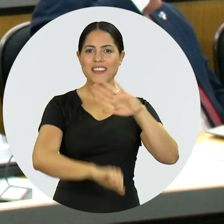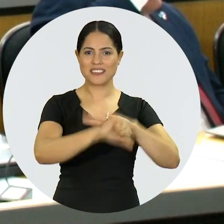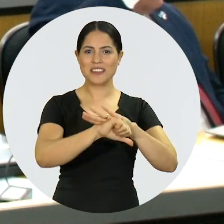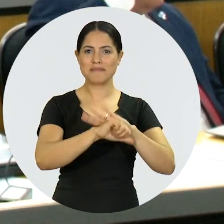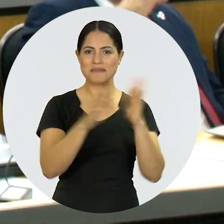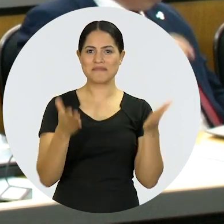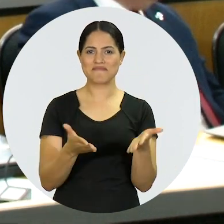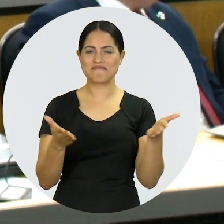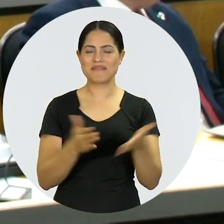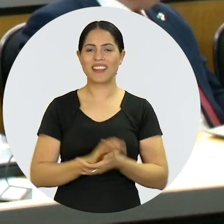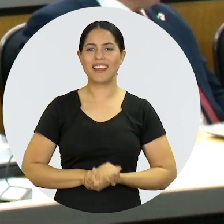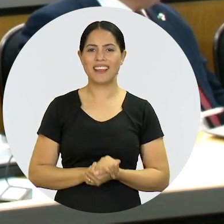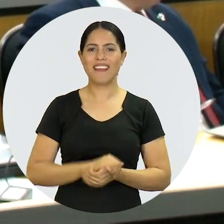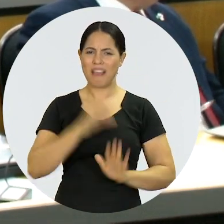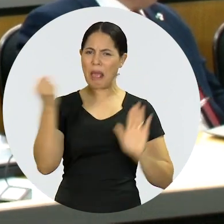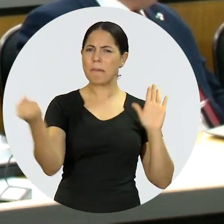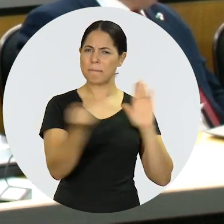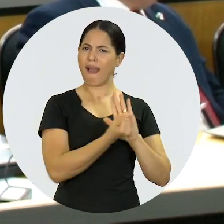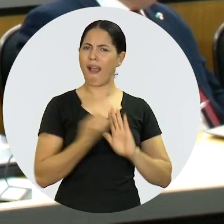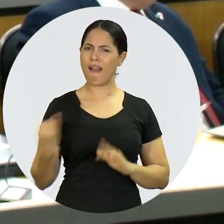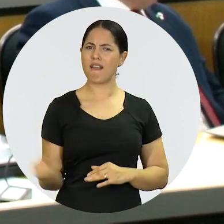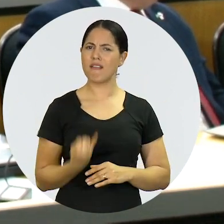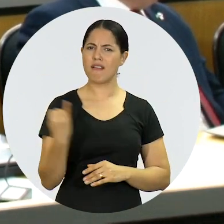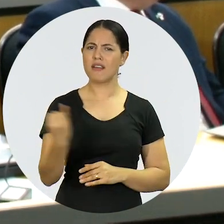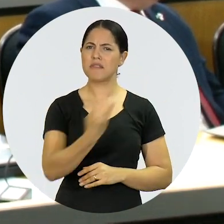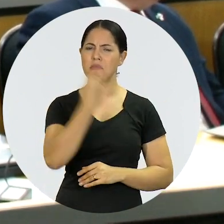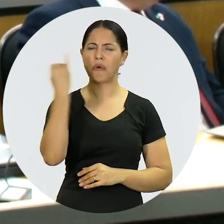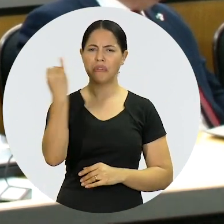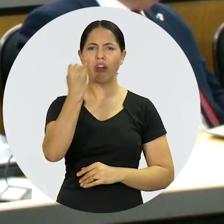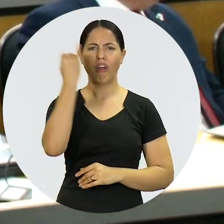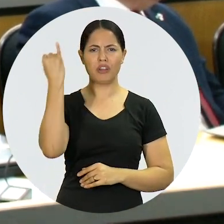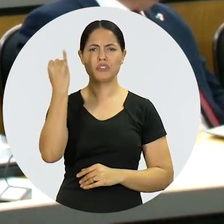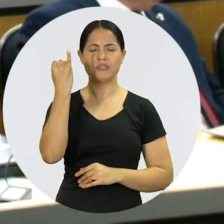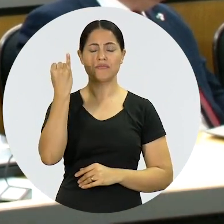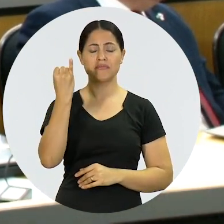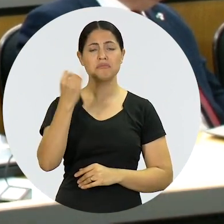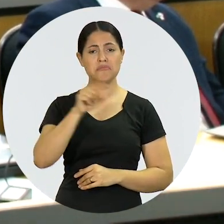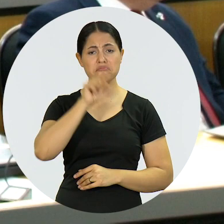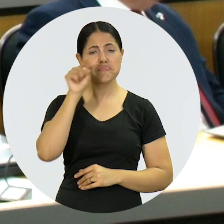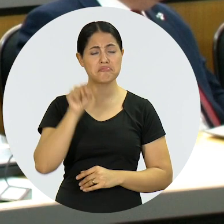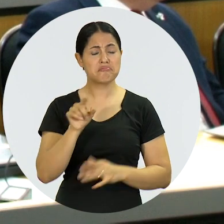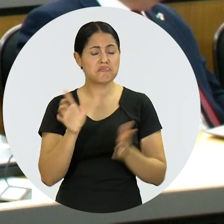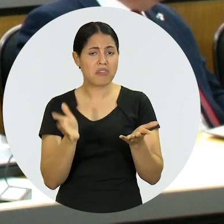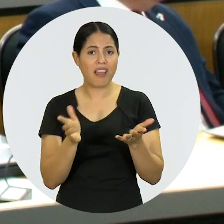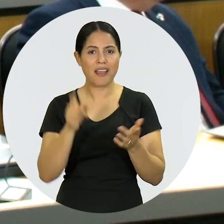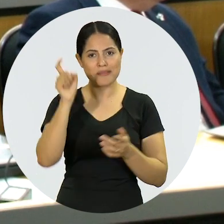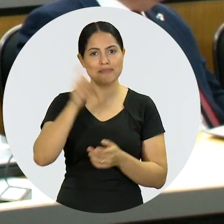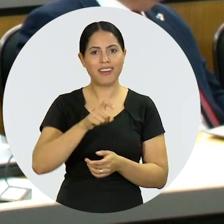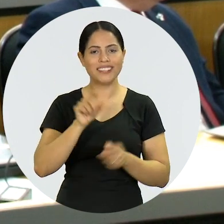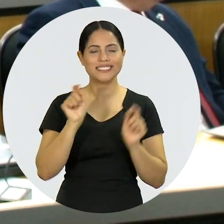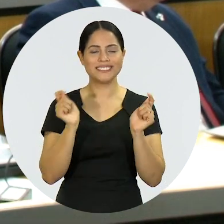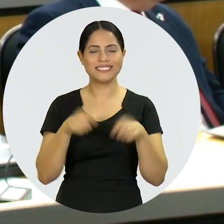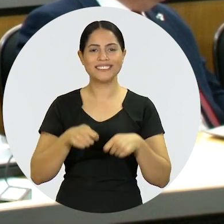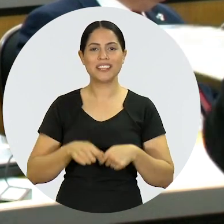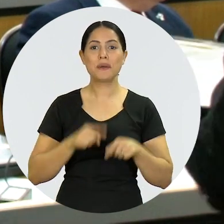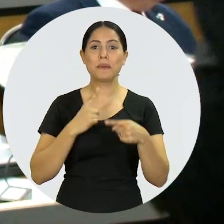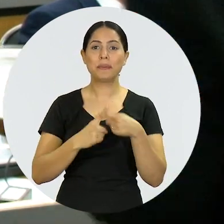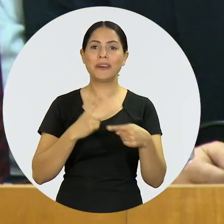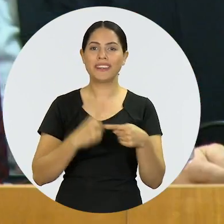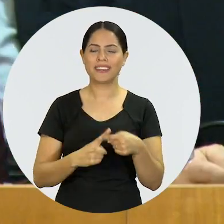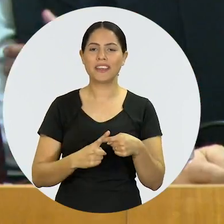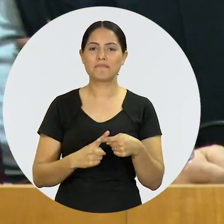nossas prerrogativas é algo que pode ser marcante, pode ser, eu digo pode ser, condicionando,